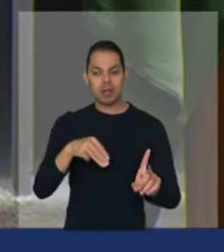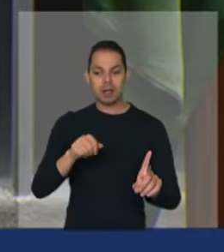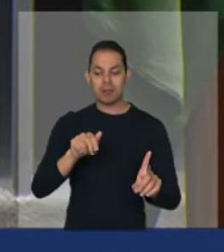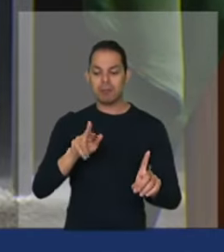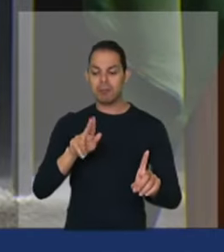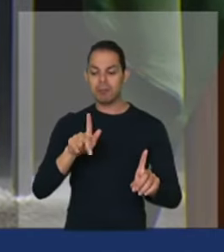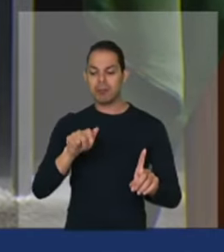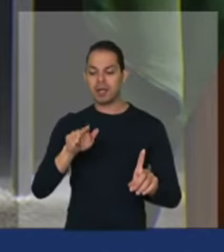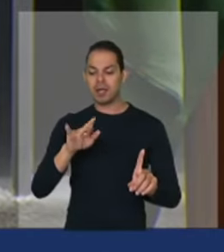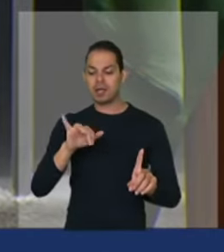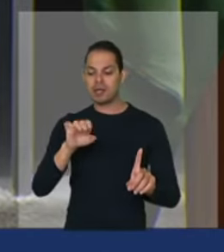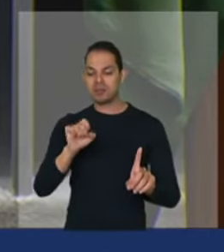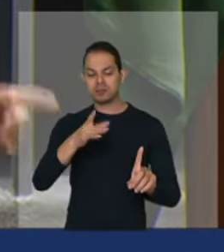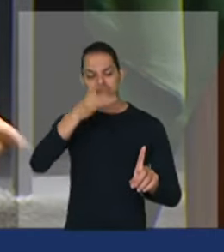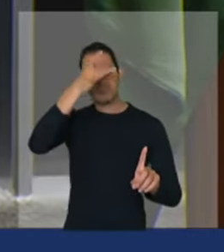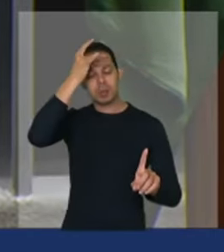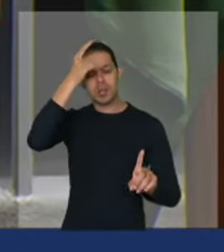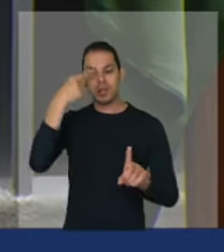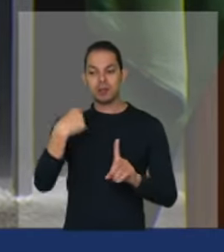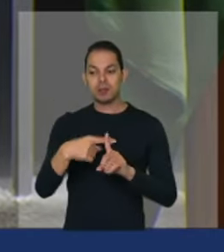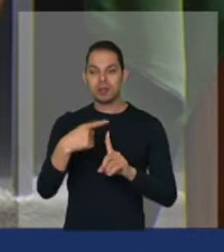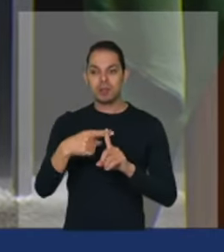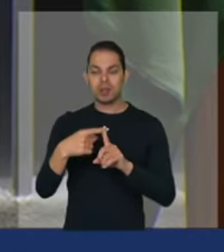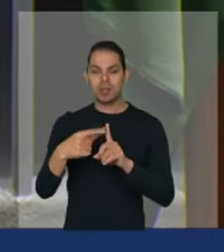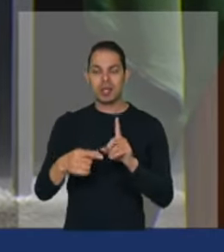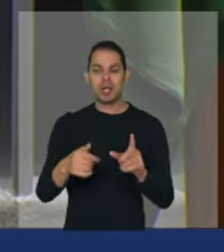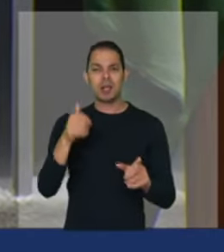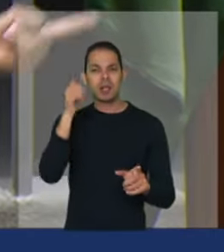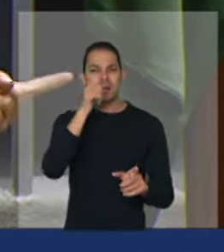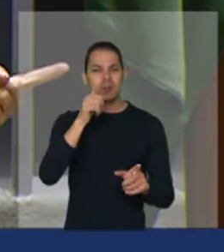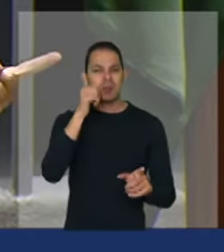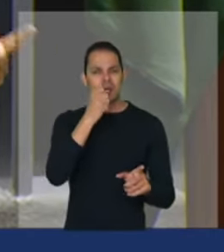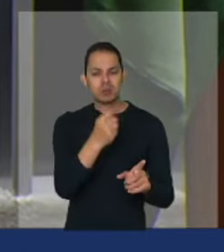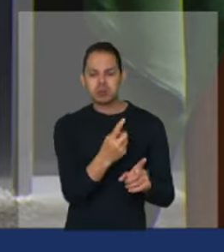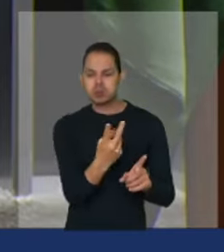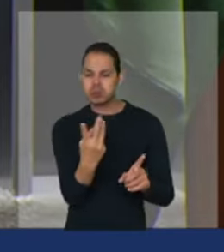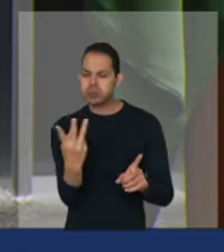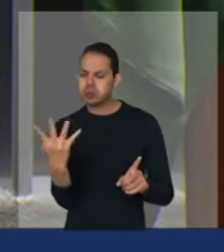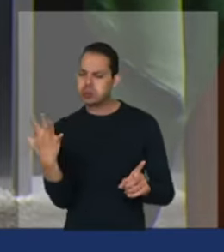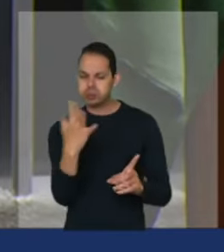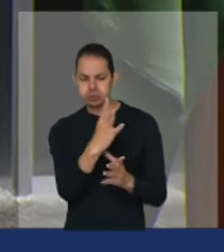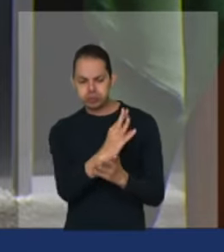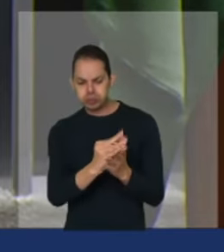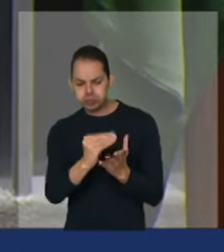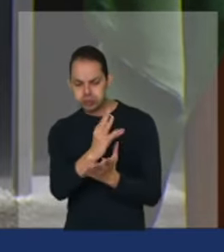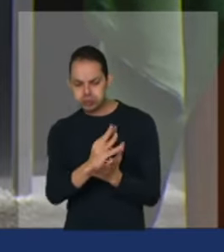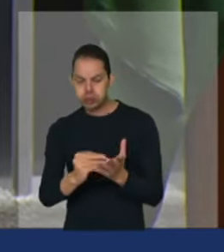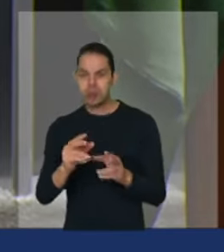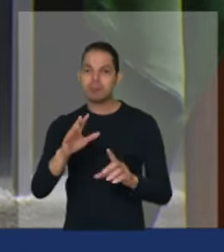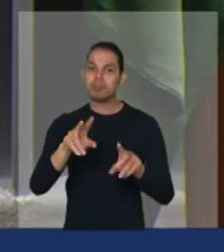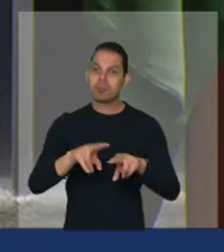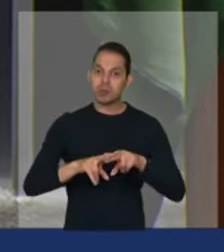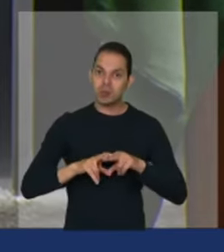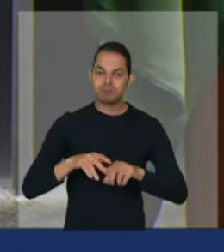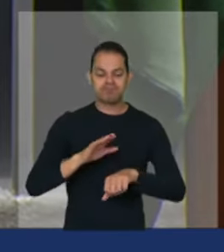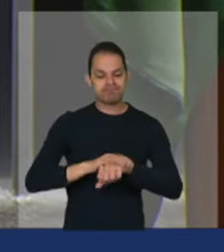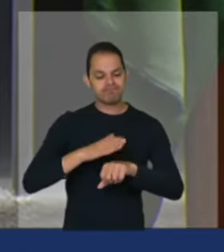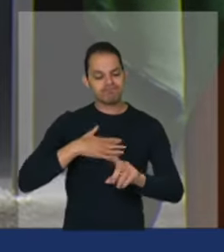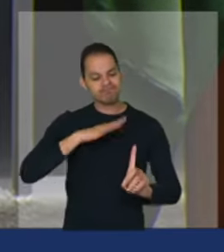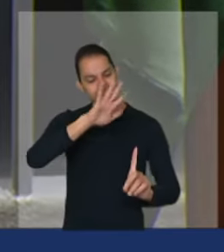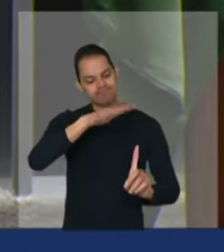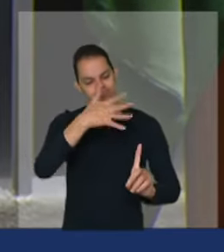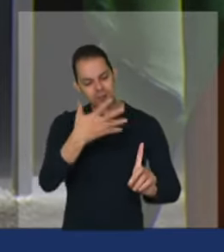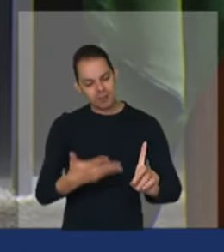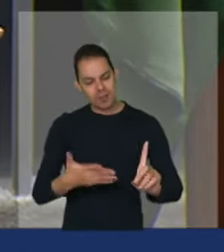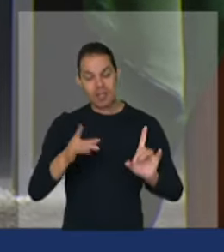vidas porque surgiram milhões e milhões de Margaridas por isso a minha saudação muito especial a